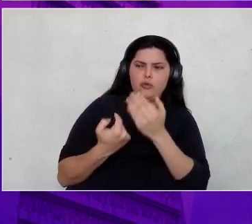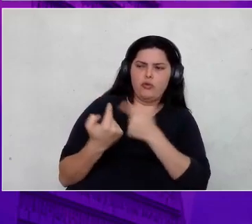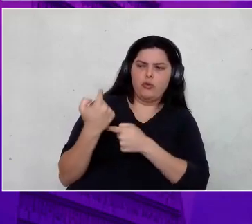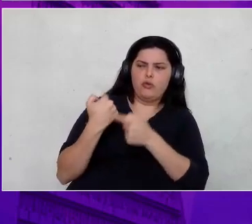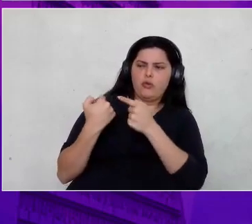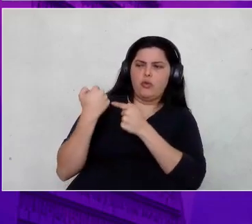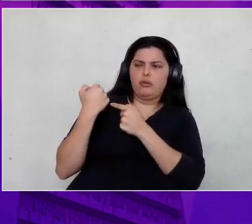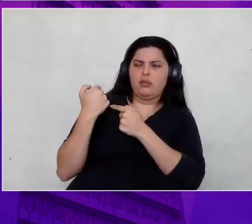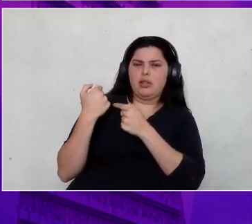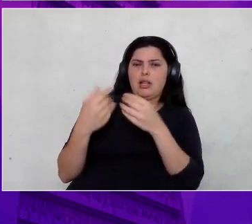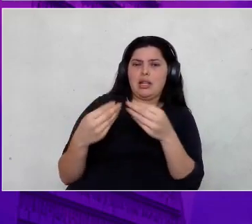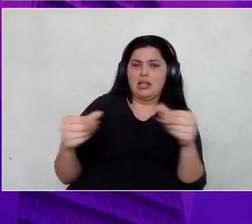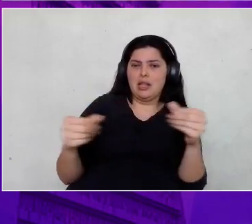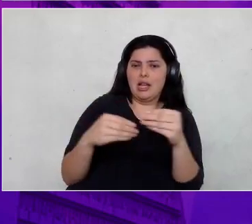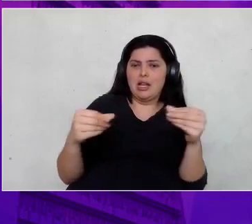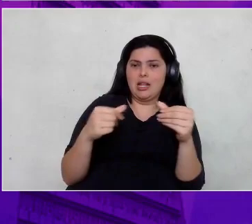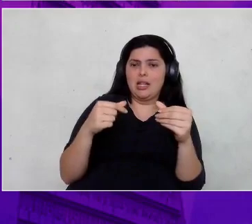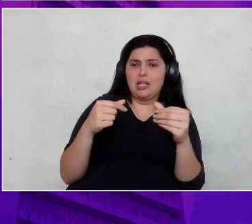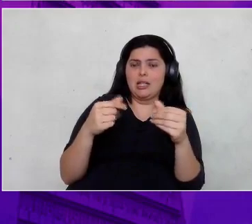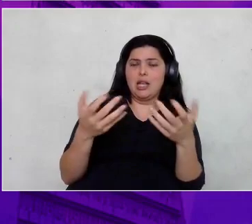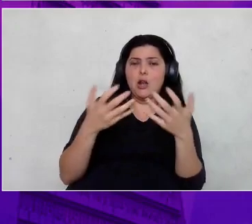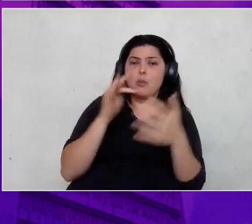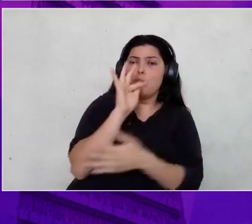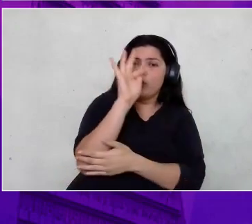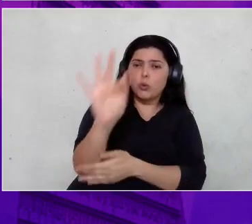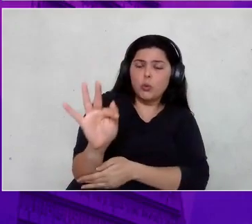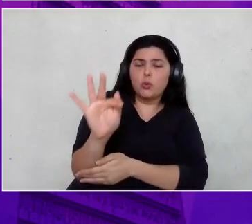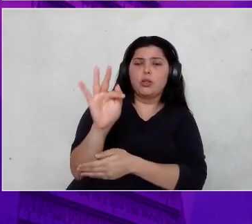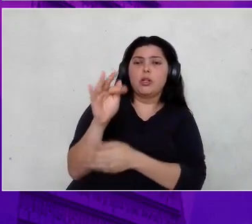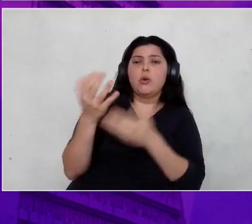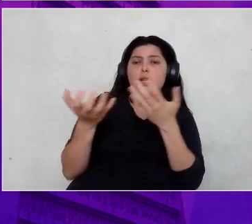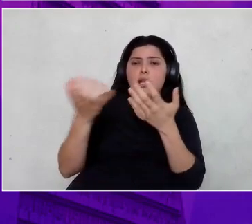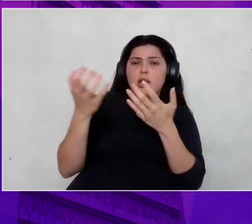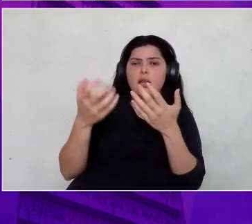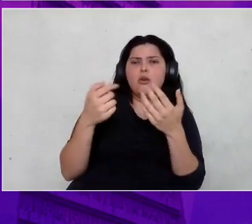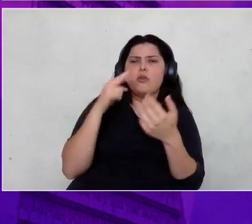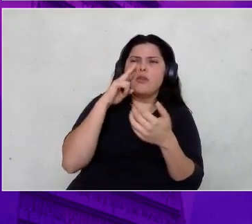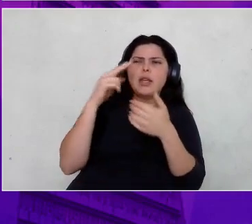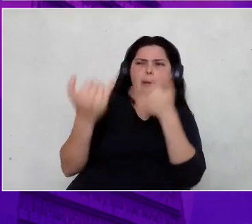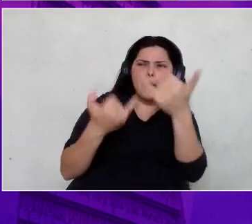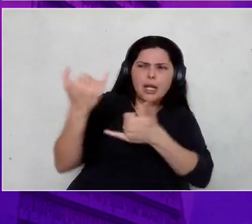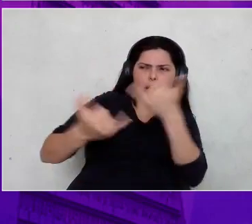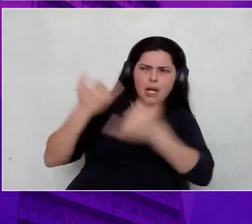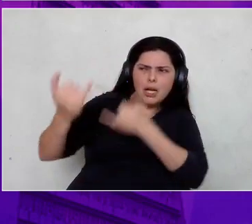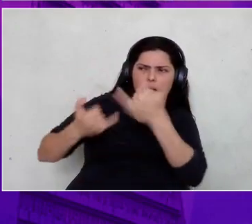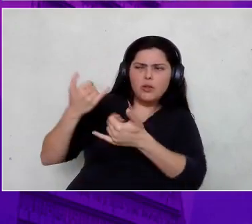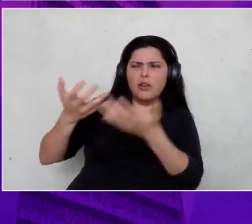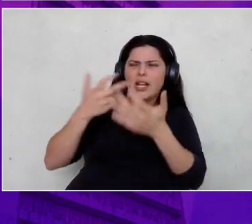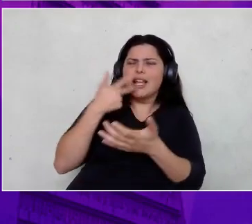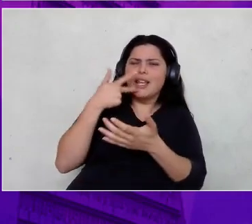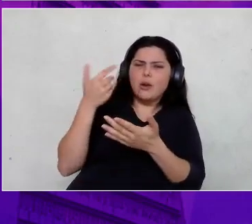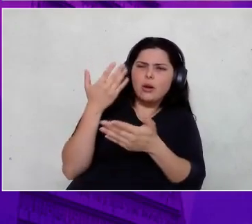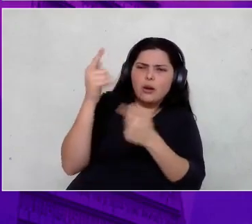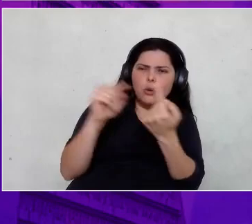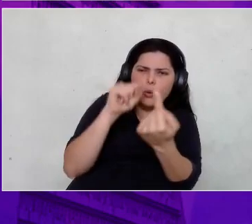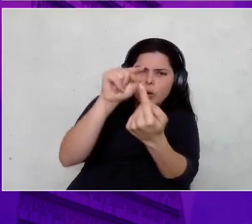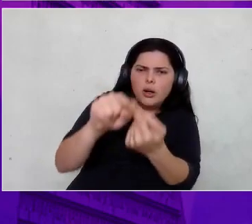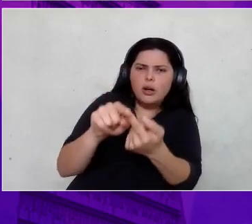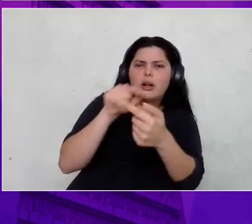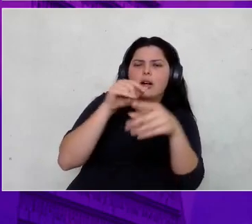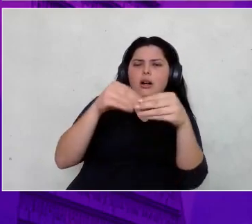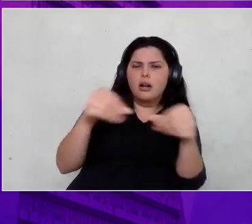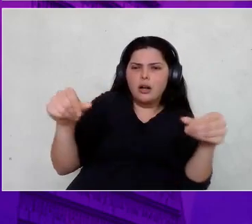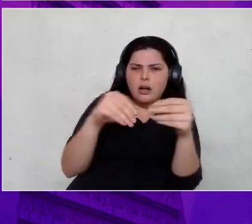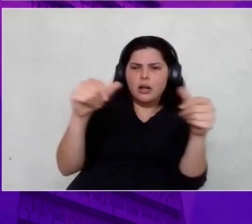estava a minha transição de carreira, estava o meu futuro. E eu via as pessoas brincando ali nessa areia e falava, é lá que eu quero chegar, é lá que eu quero chegar. Mas quanto